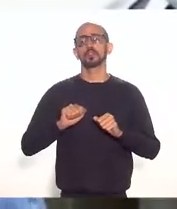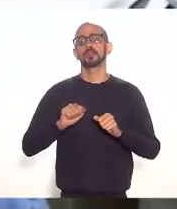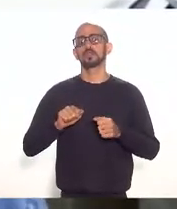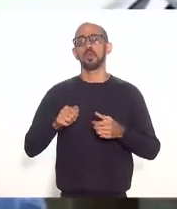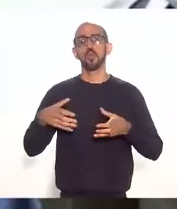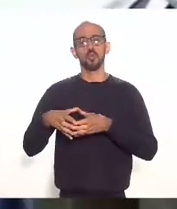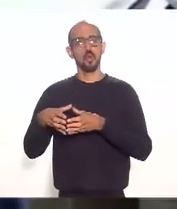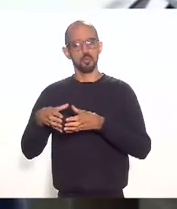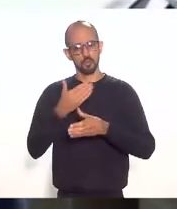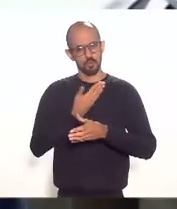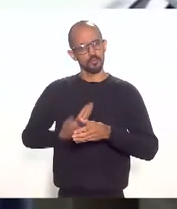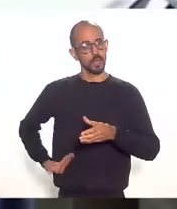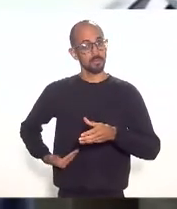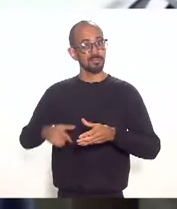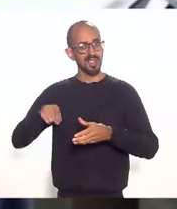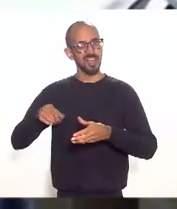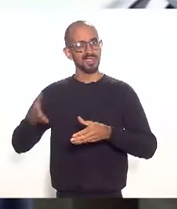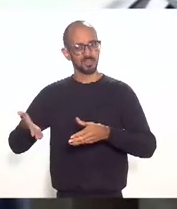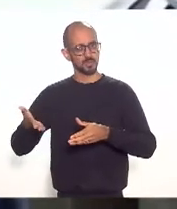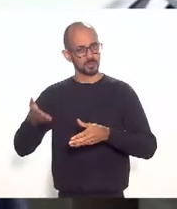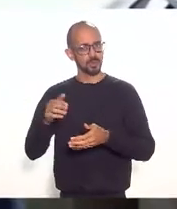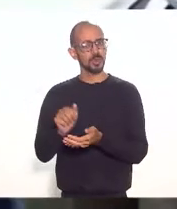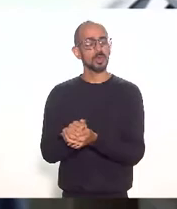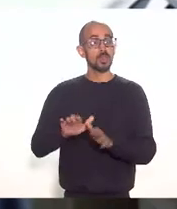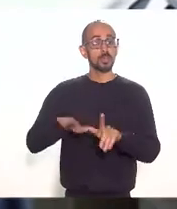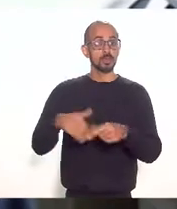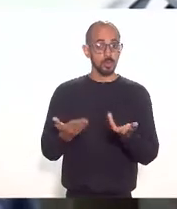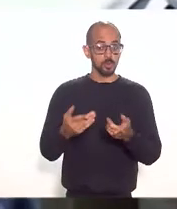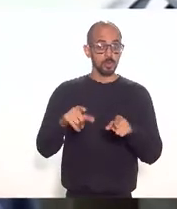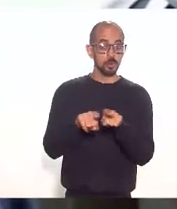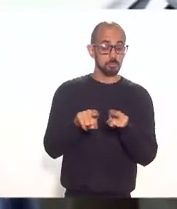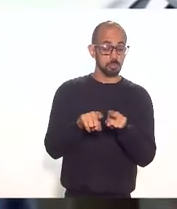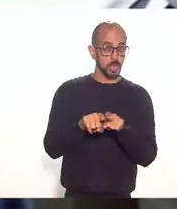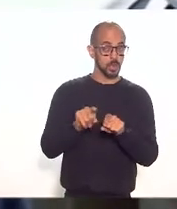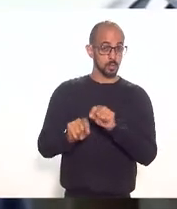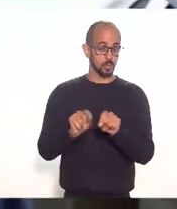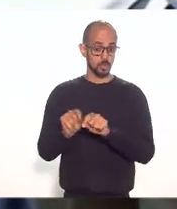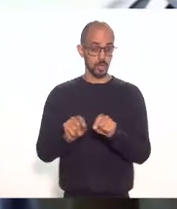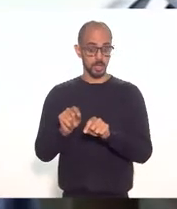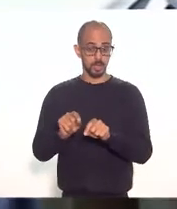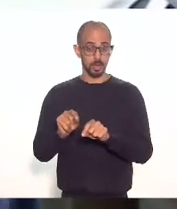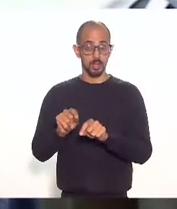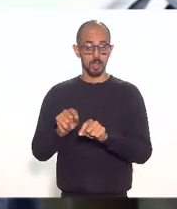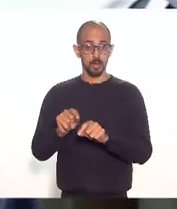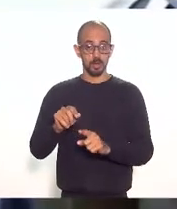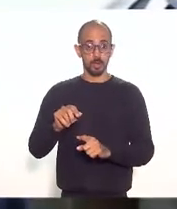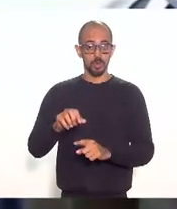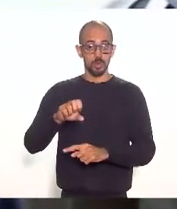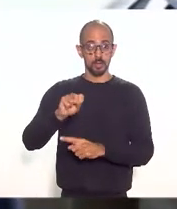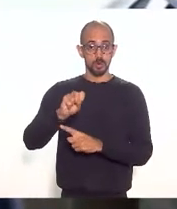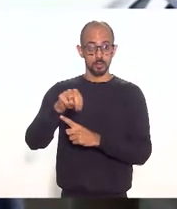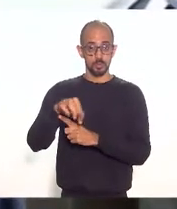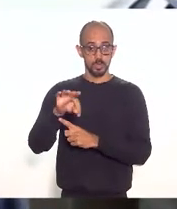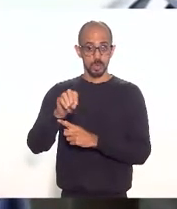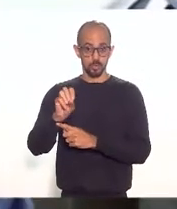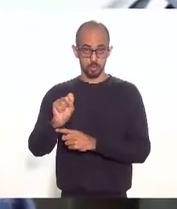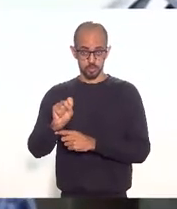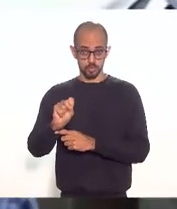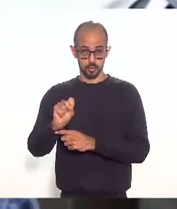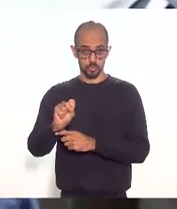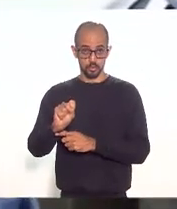foi essa. E associado também que o Santos Dumont e o